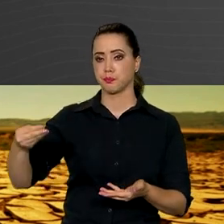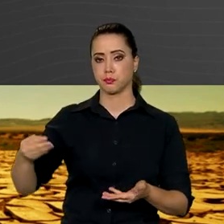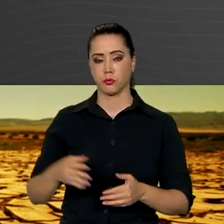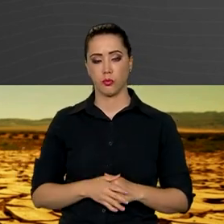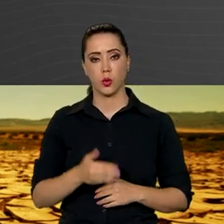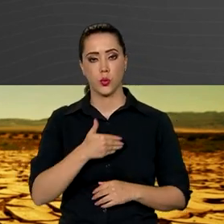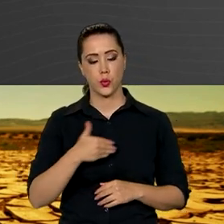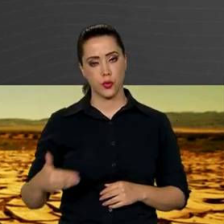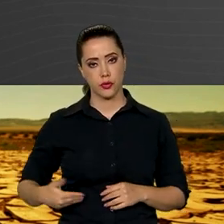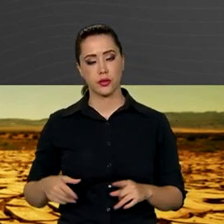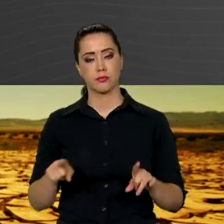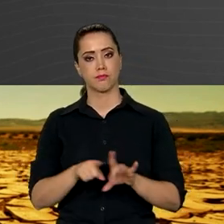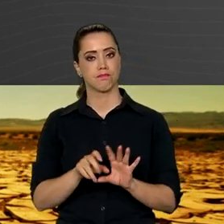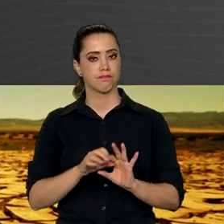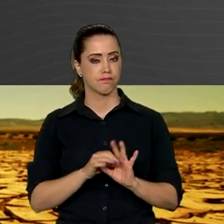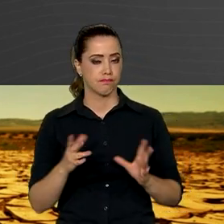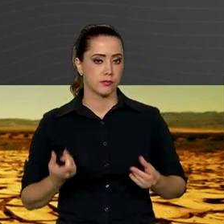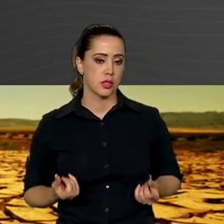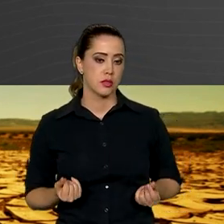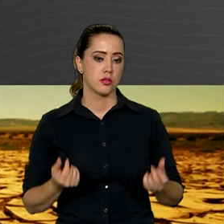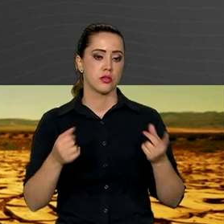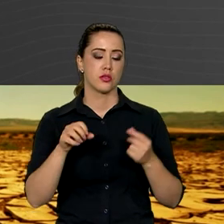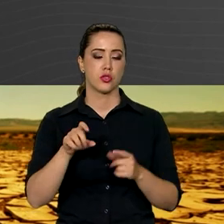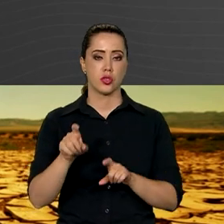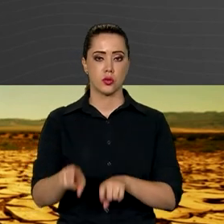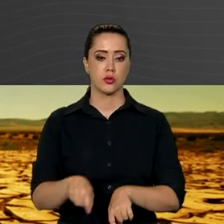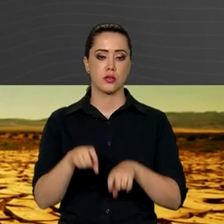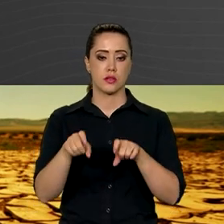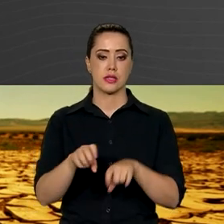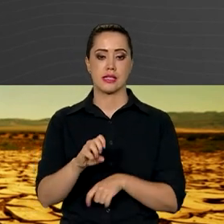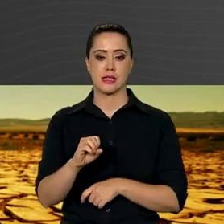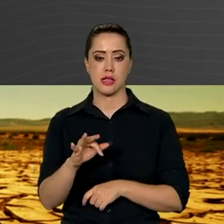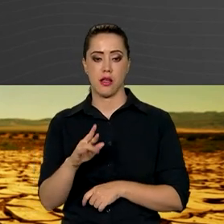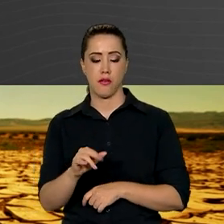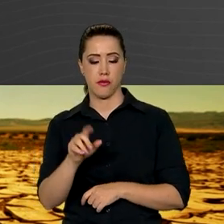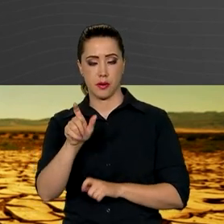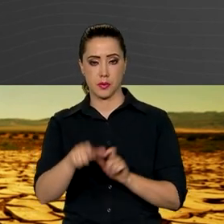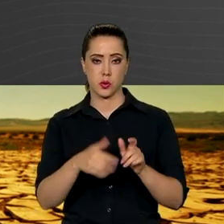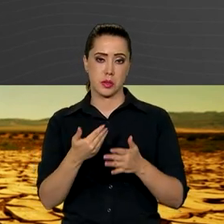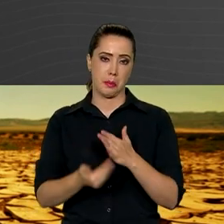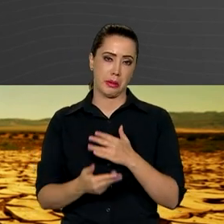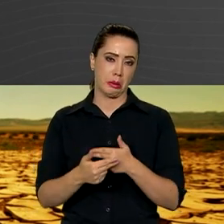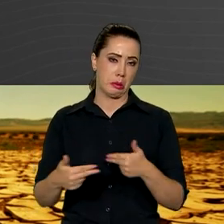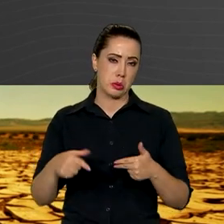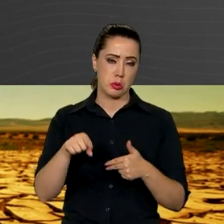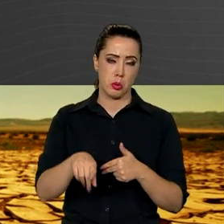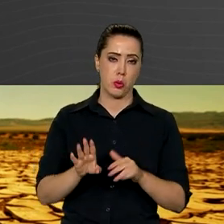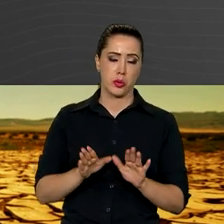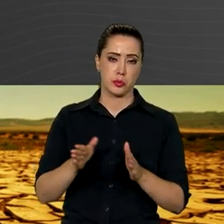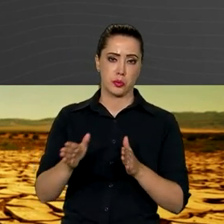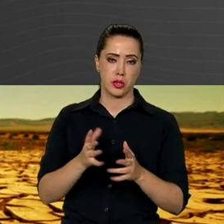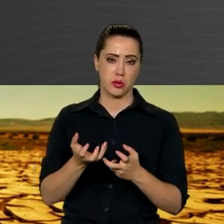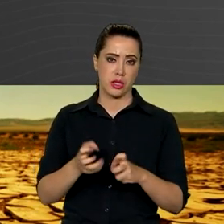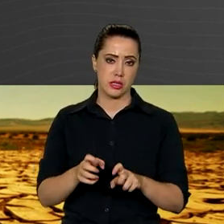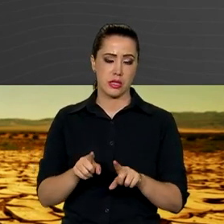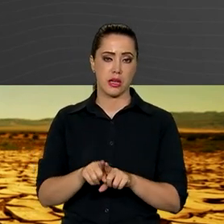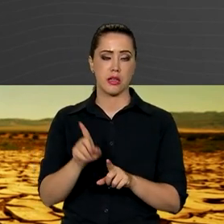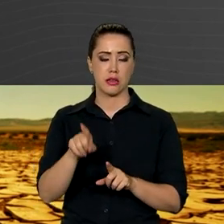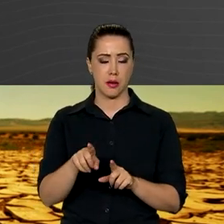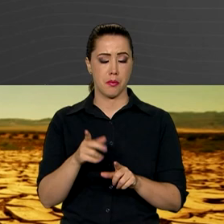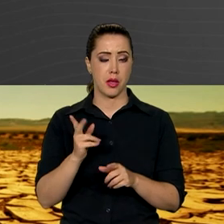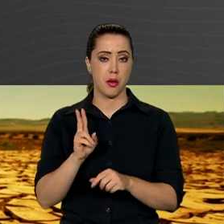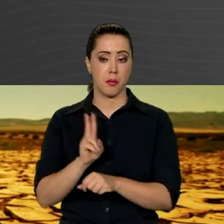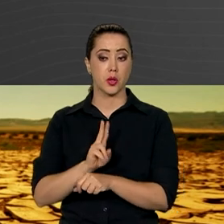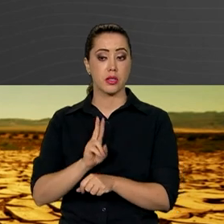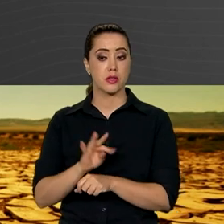governo também vai liberar recursos do Plano Safra para atender produtores prejudicados pela seca, além do seguro integral para